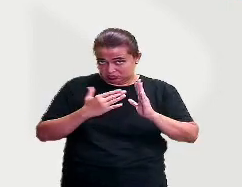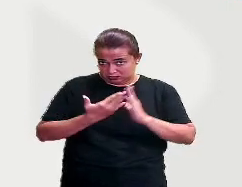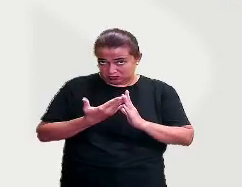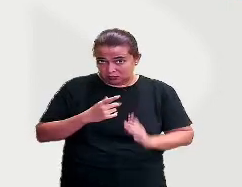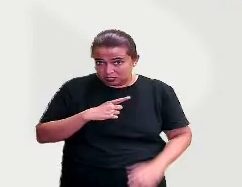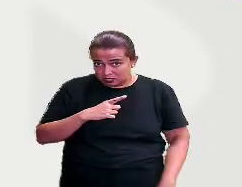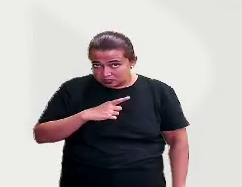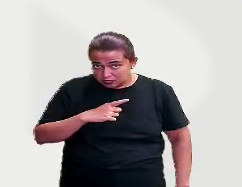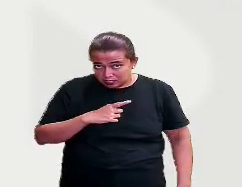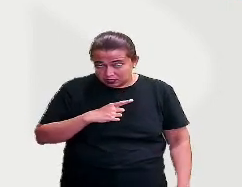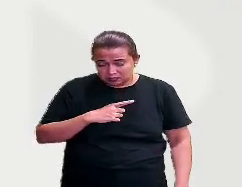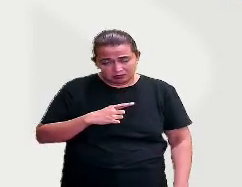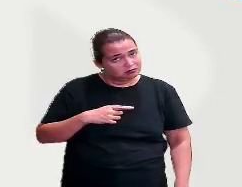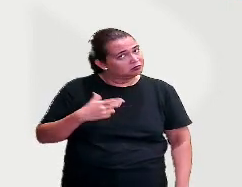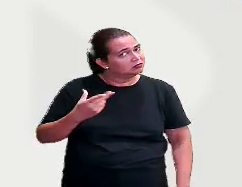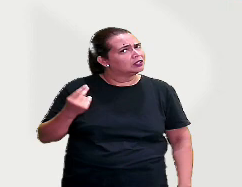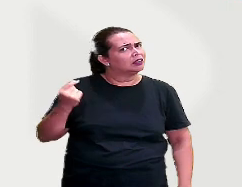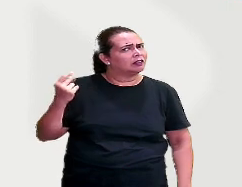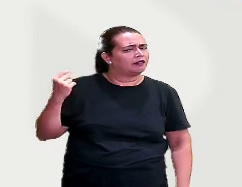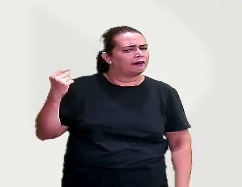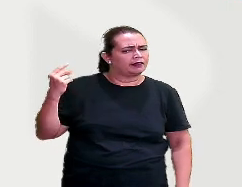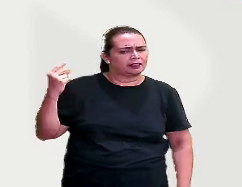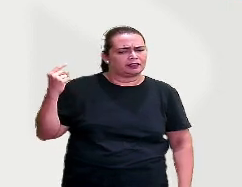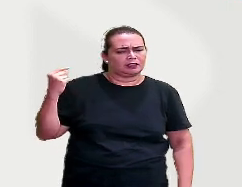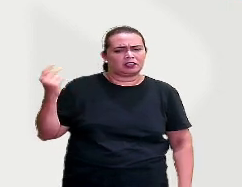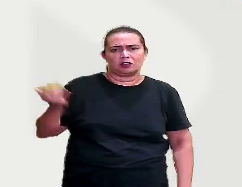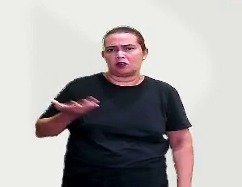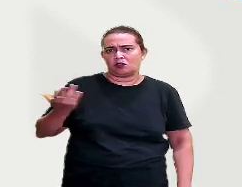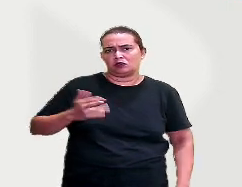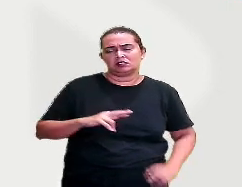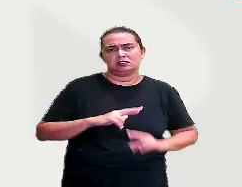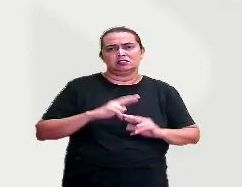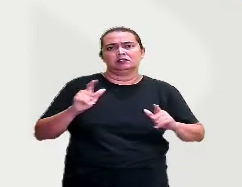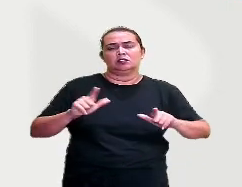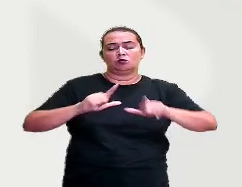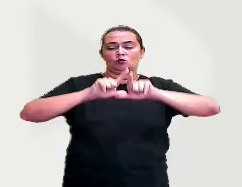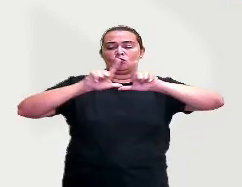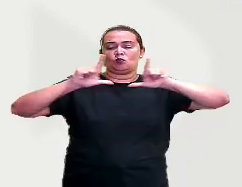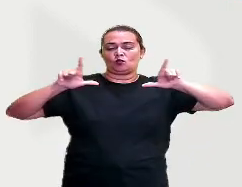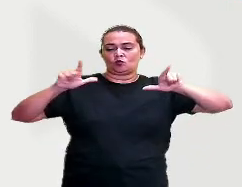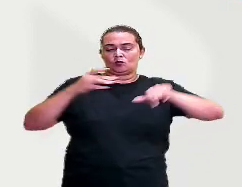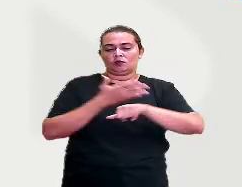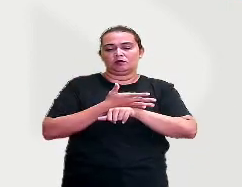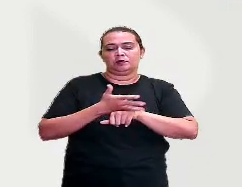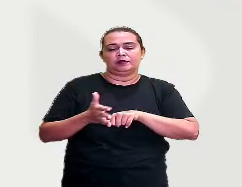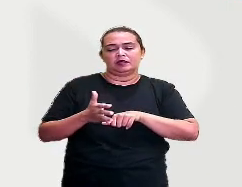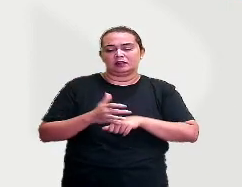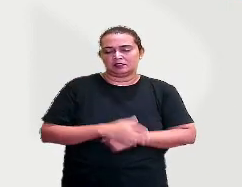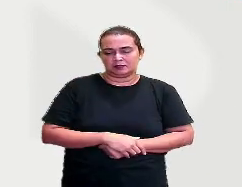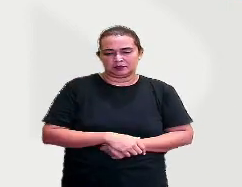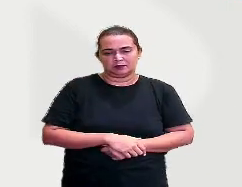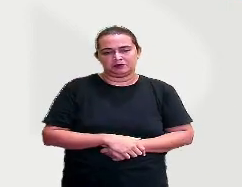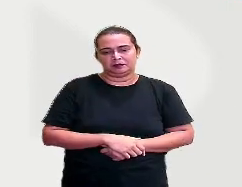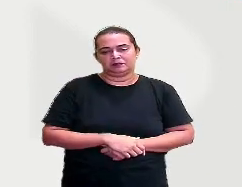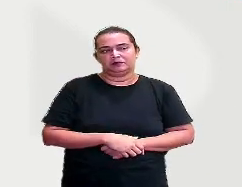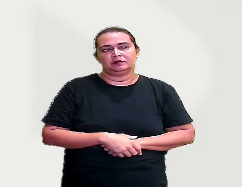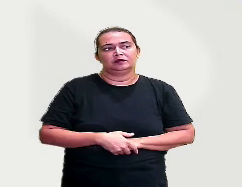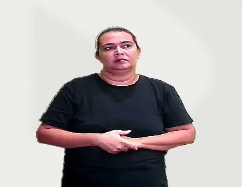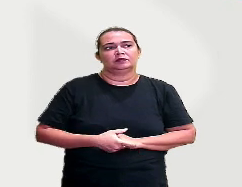Eu espero que não. Esse quadro é muito antigo também. Hoje em dia, a gente usa o quadro branco. Então, vamos marcar ele também, tá bom?